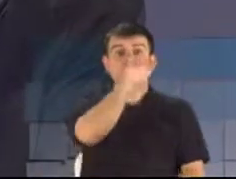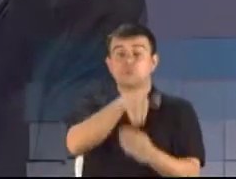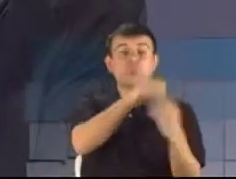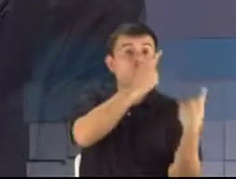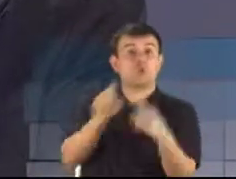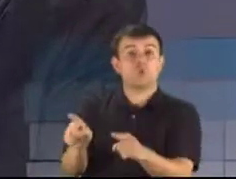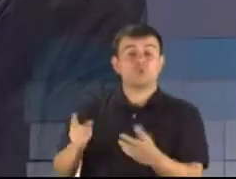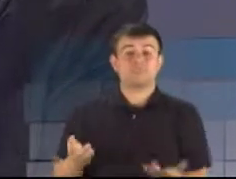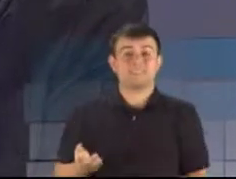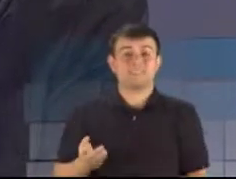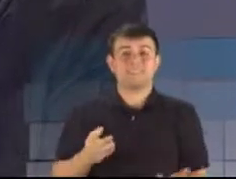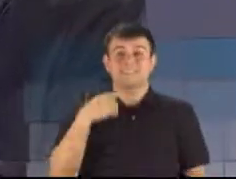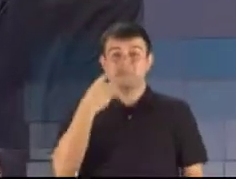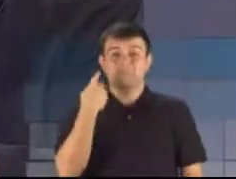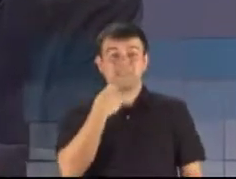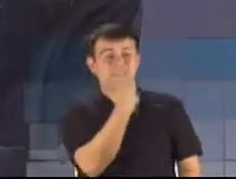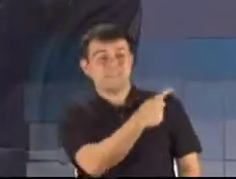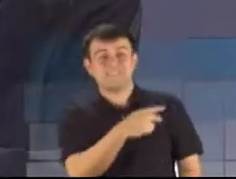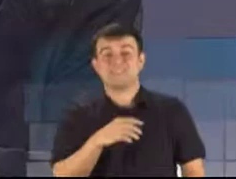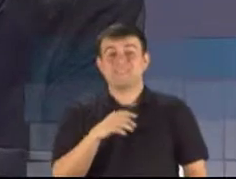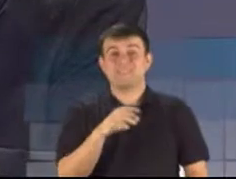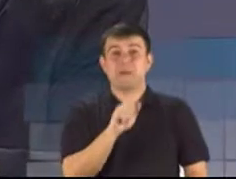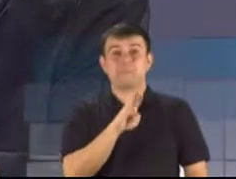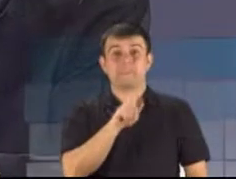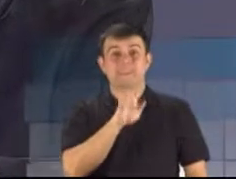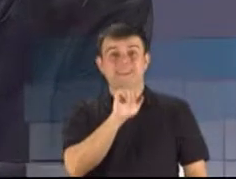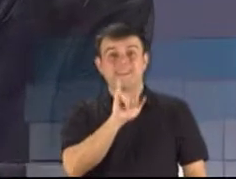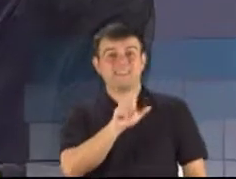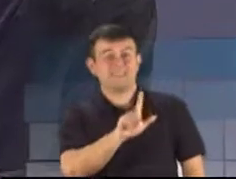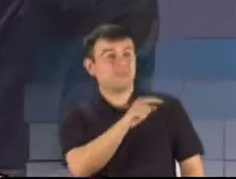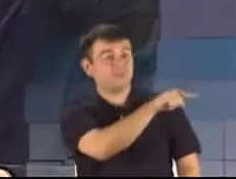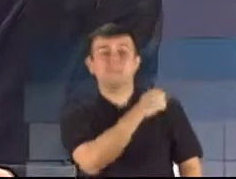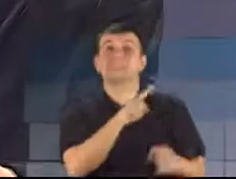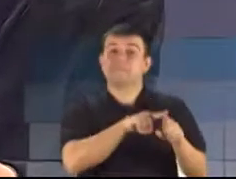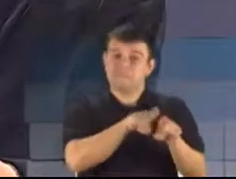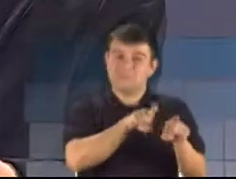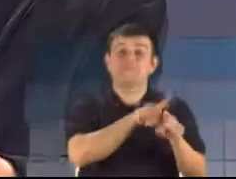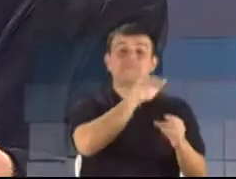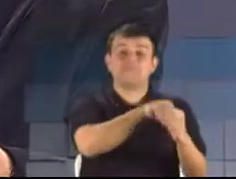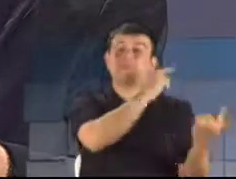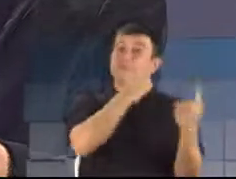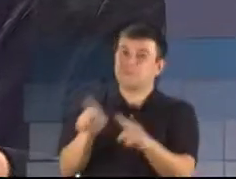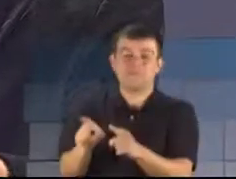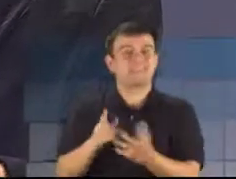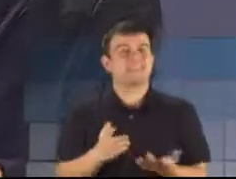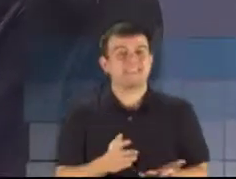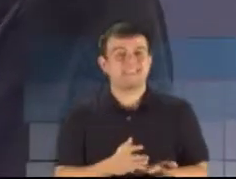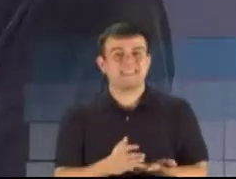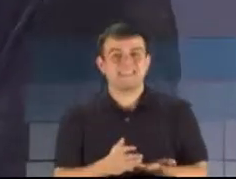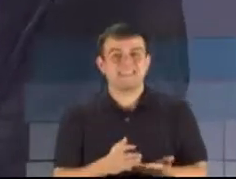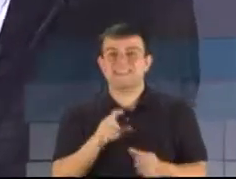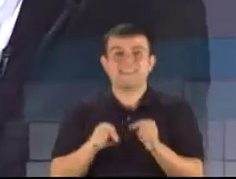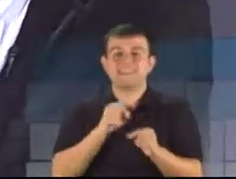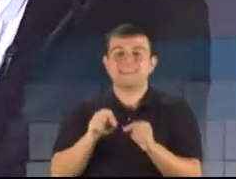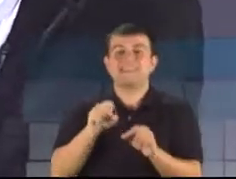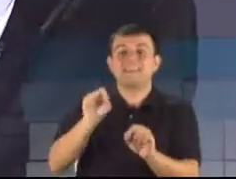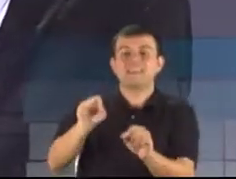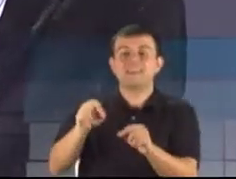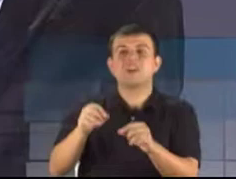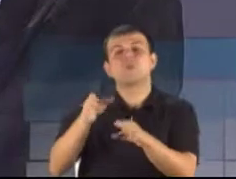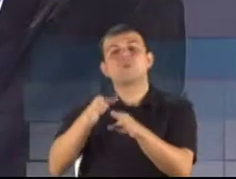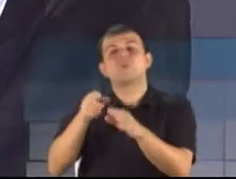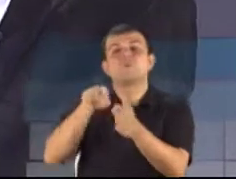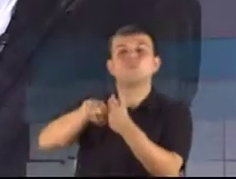o deputado da Abigail Caillon também votou contra. E dá preferência às demandas populares, ou seja, à consulta popular.